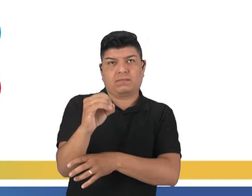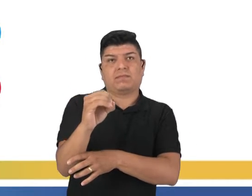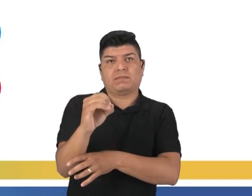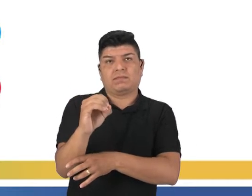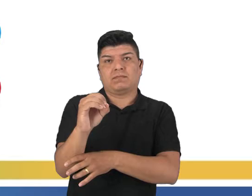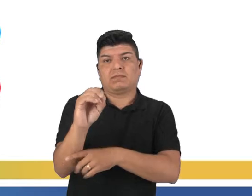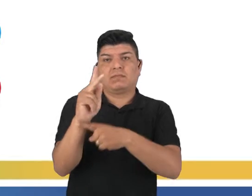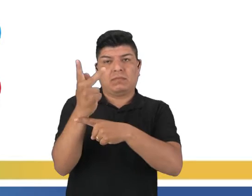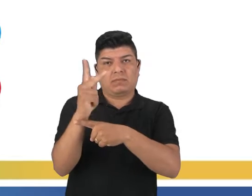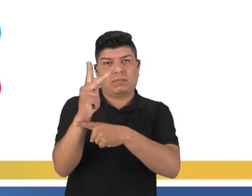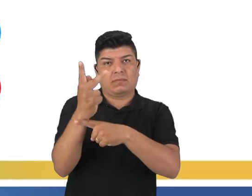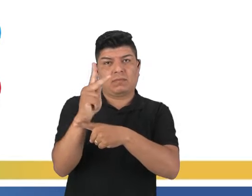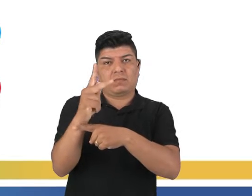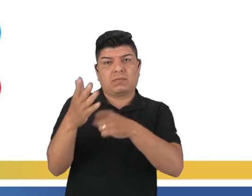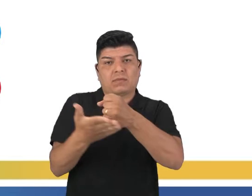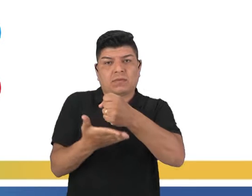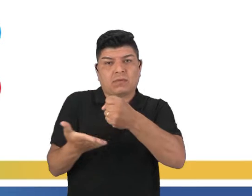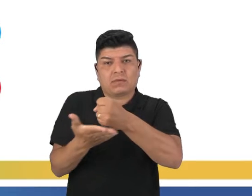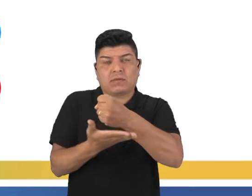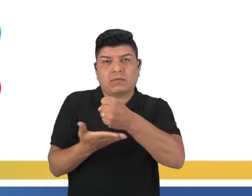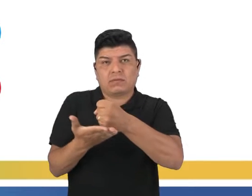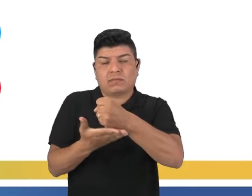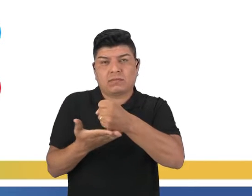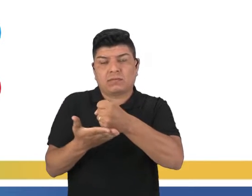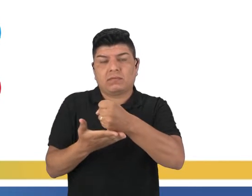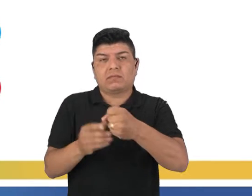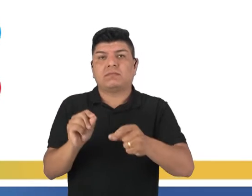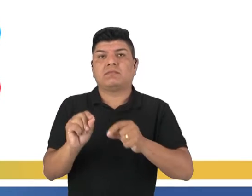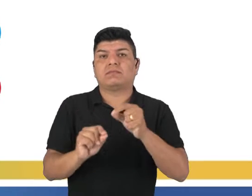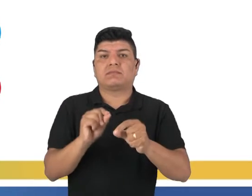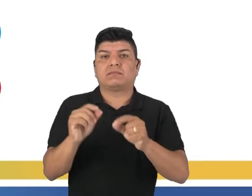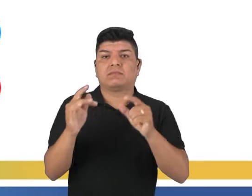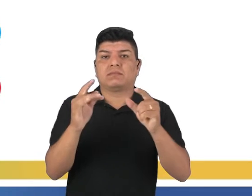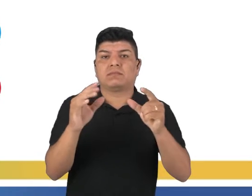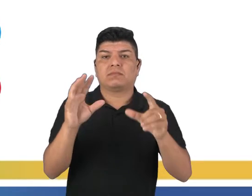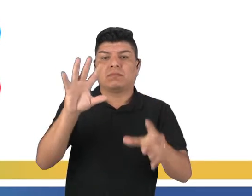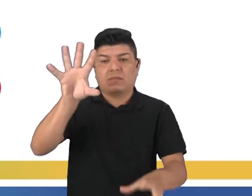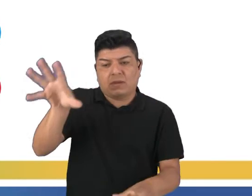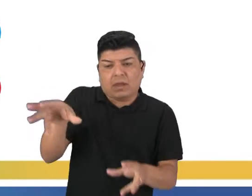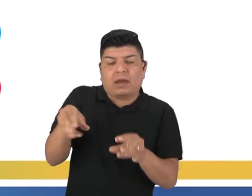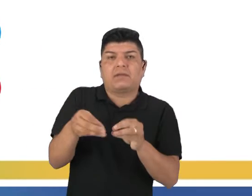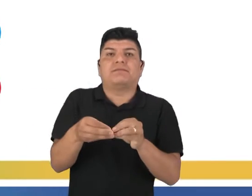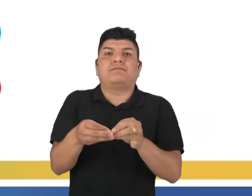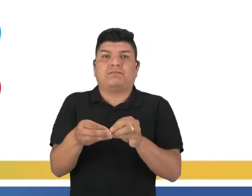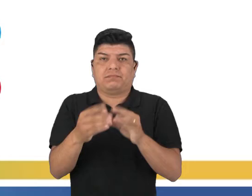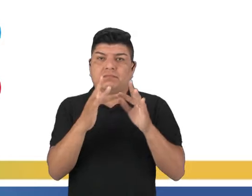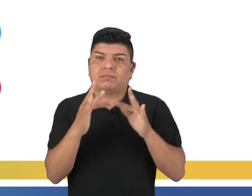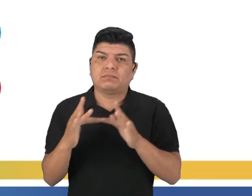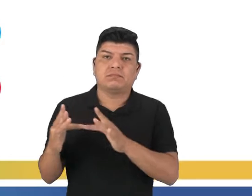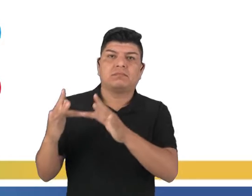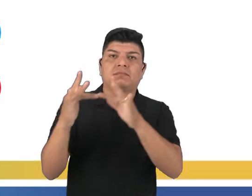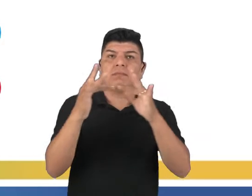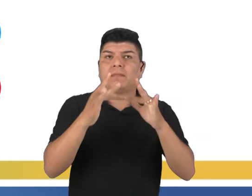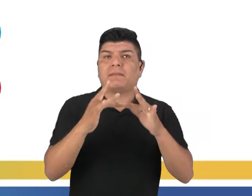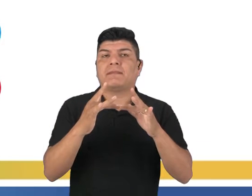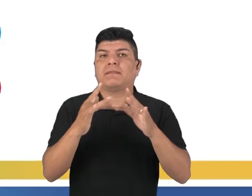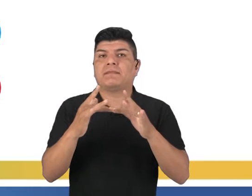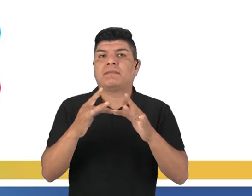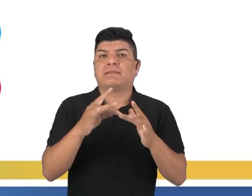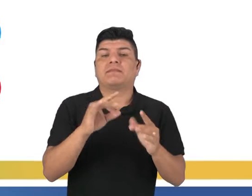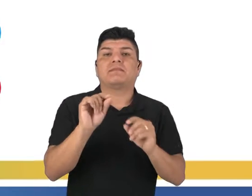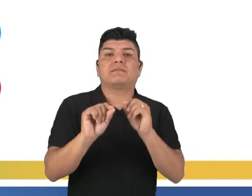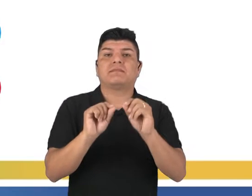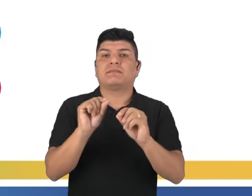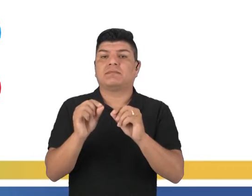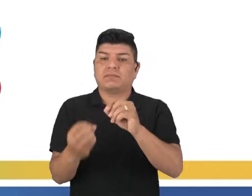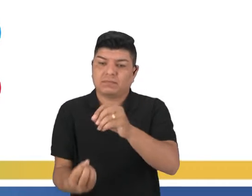Essa base nitrogenada, elas vão se complementar, elas vão interagir entre si